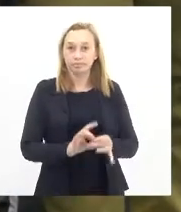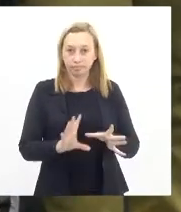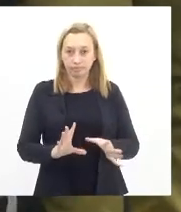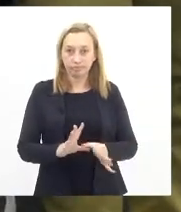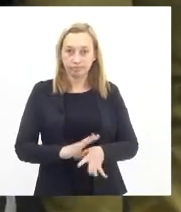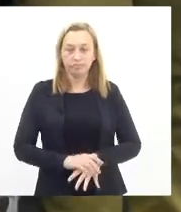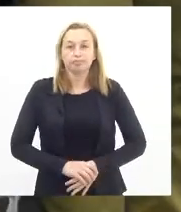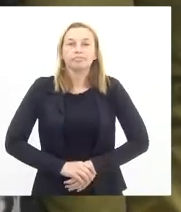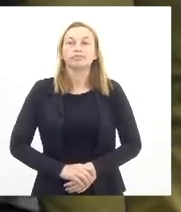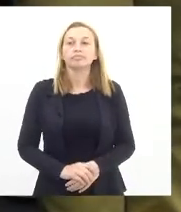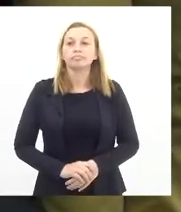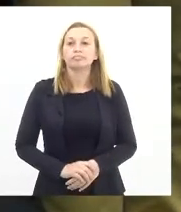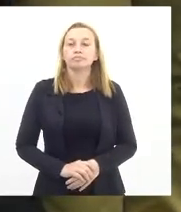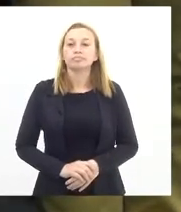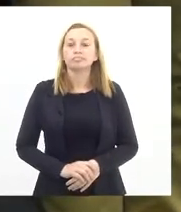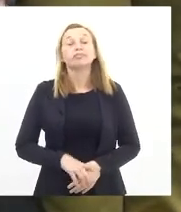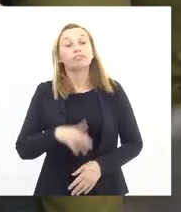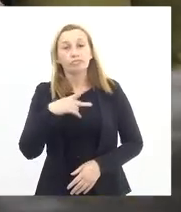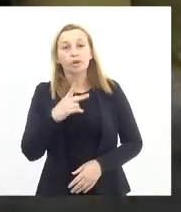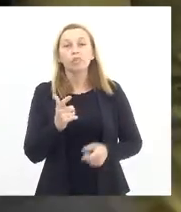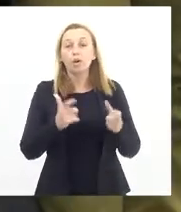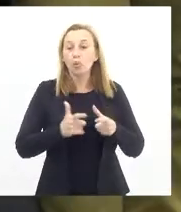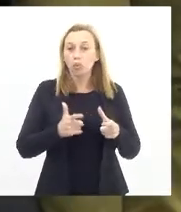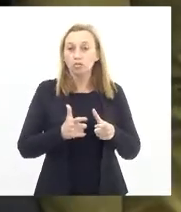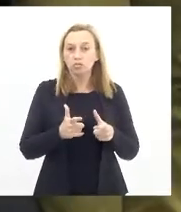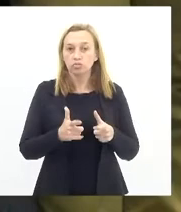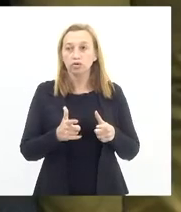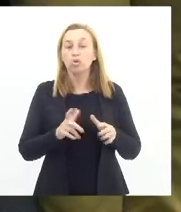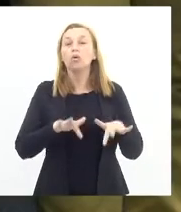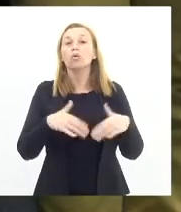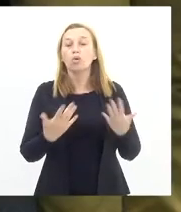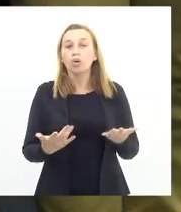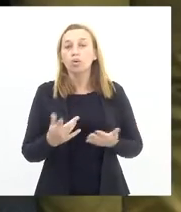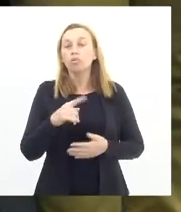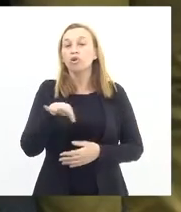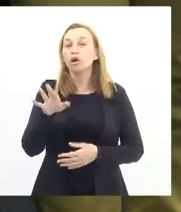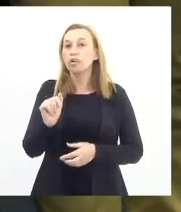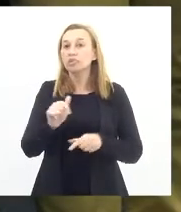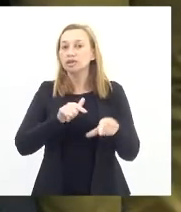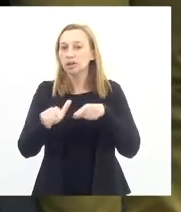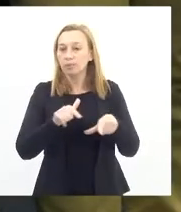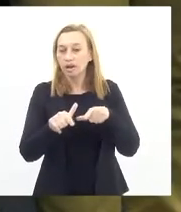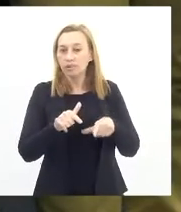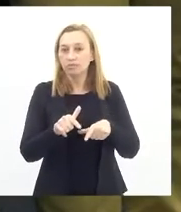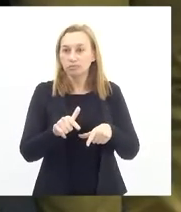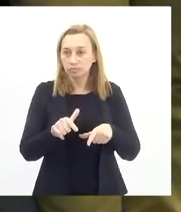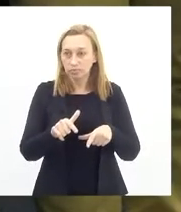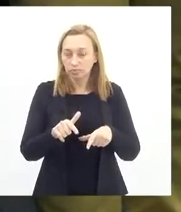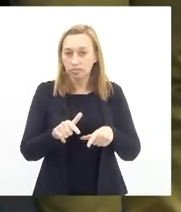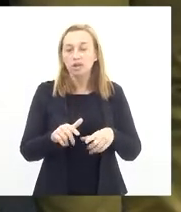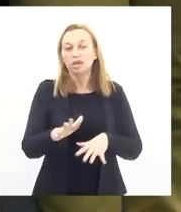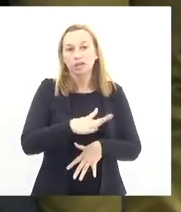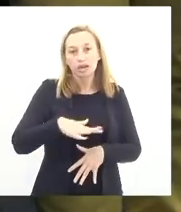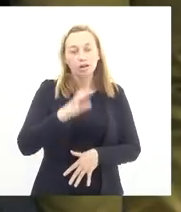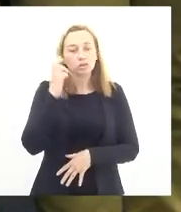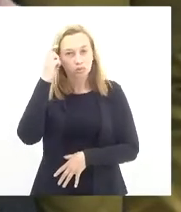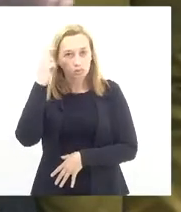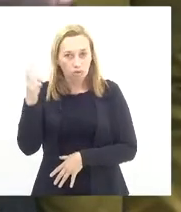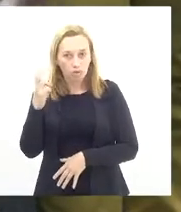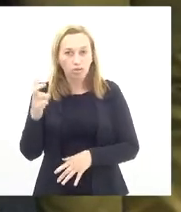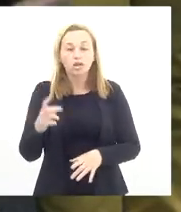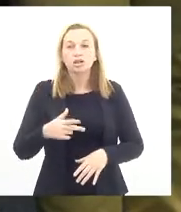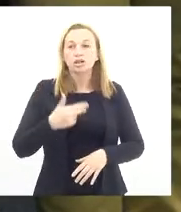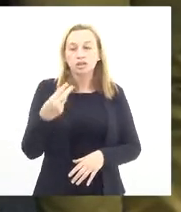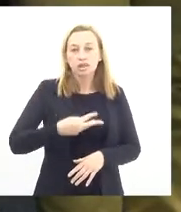o crédito adicional dizer para onde ele se destina qual é o programa de trabalho que são as ações emergenciais na área cultural terceiro lugar dizer